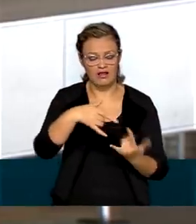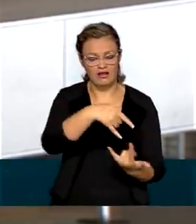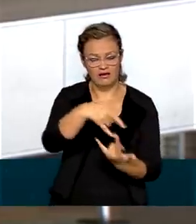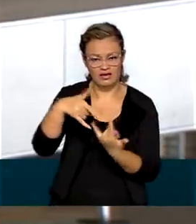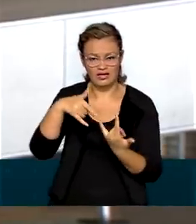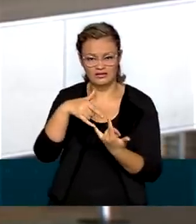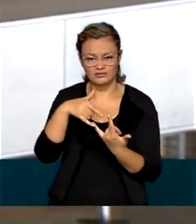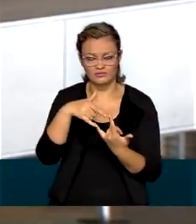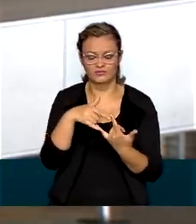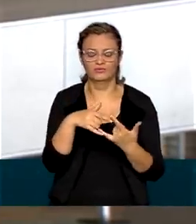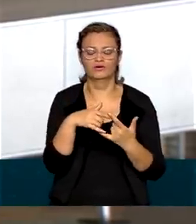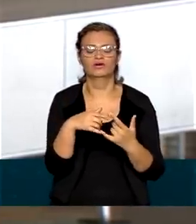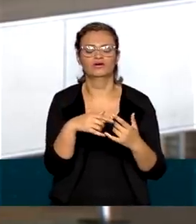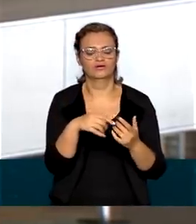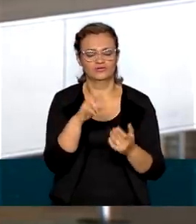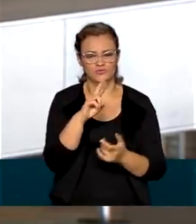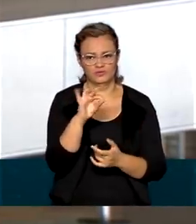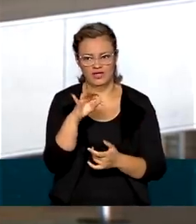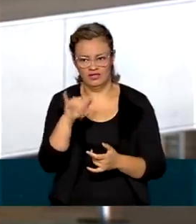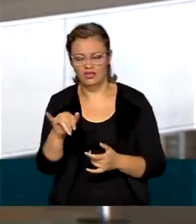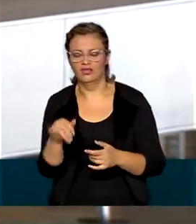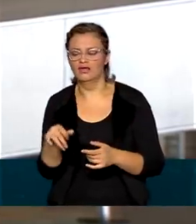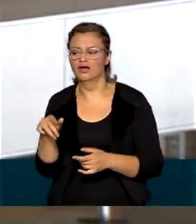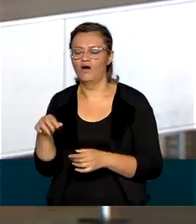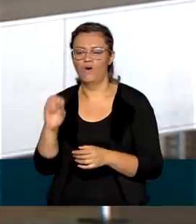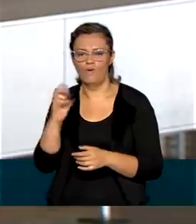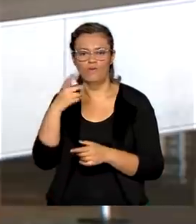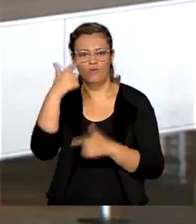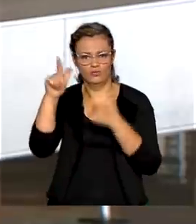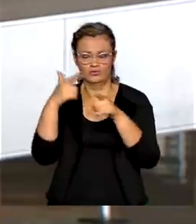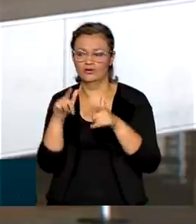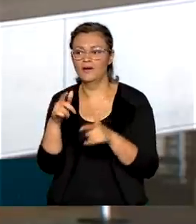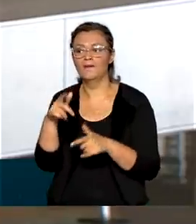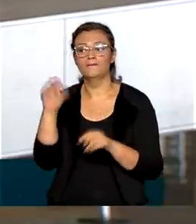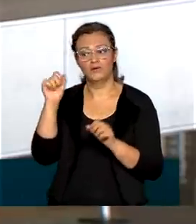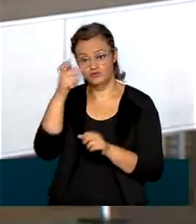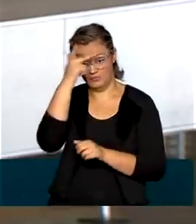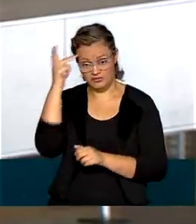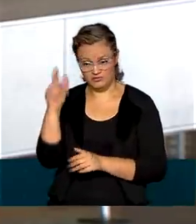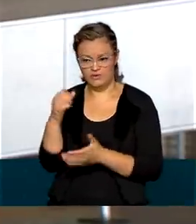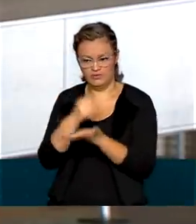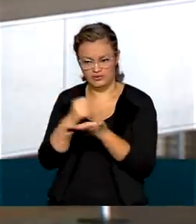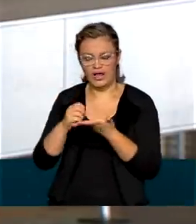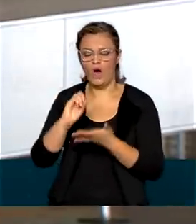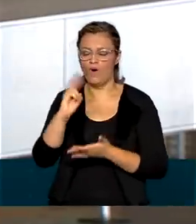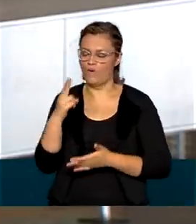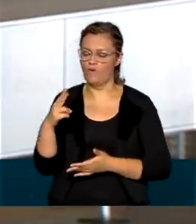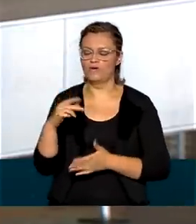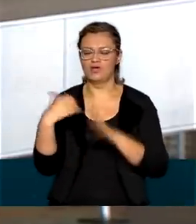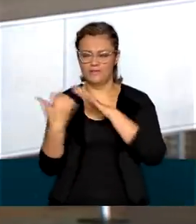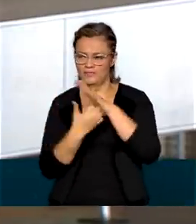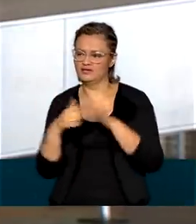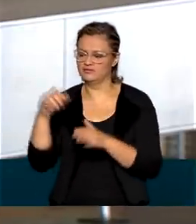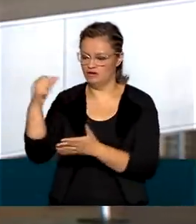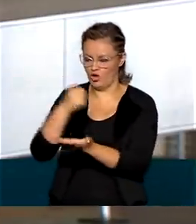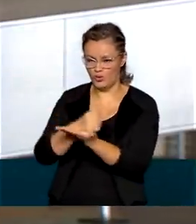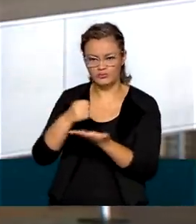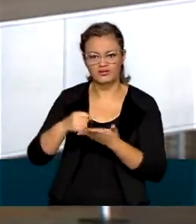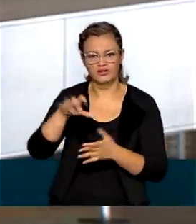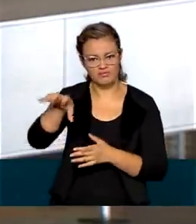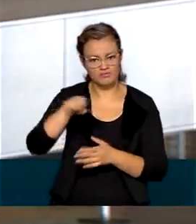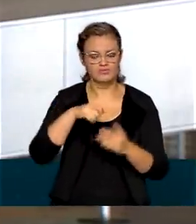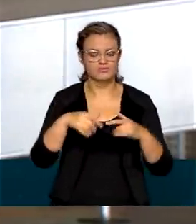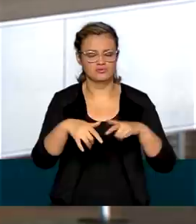por empresas da rede privada, além de pessoas físicas, para o tratamento de casos mais graves da Covid-19.